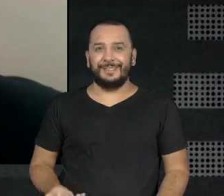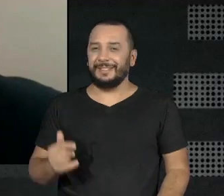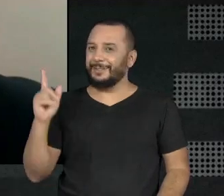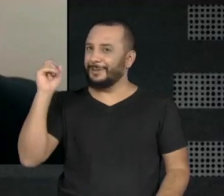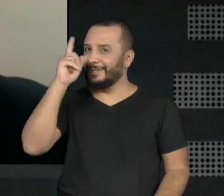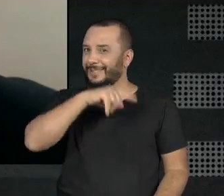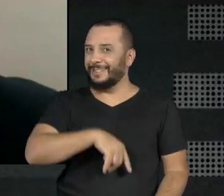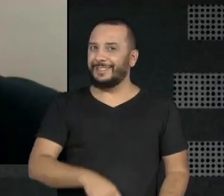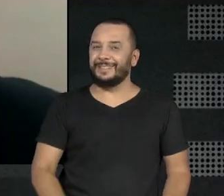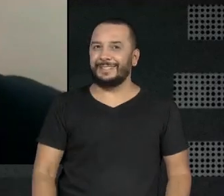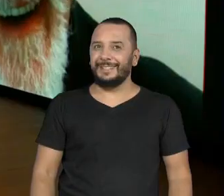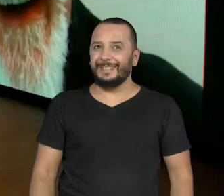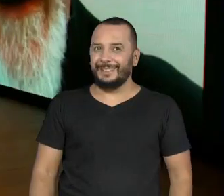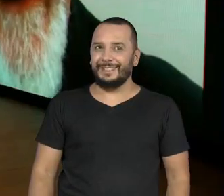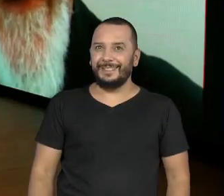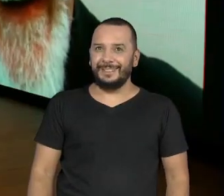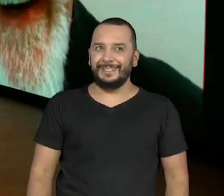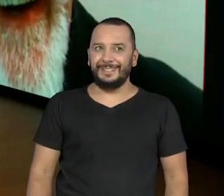Foi jogada em cima.